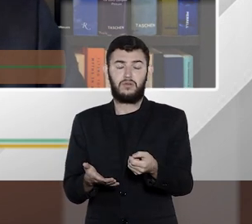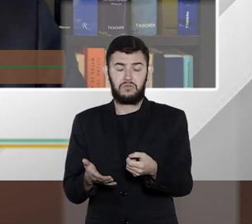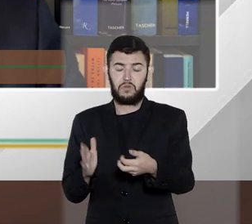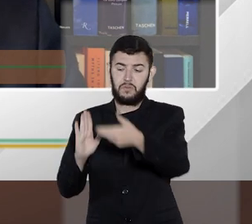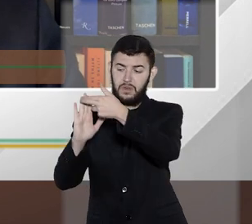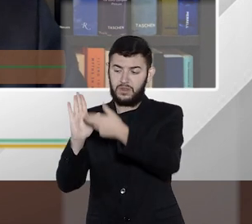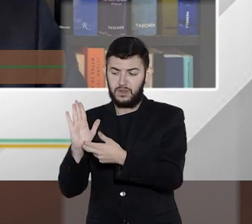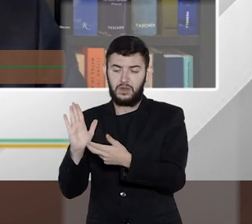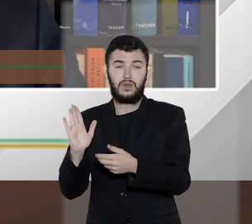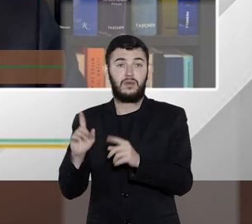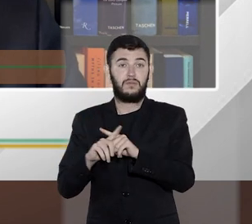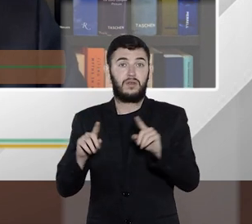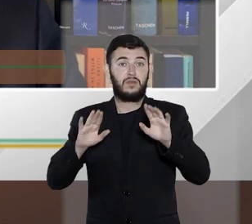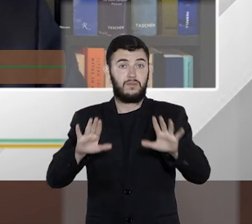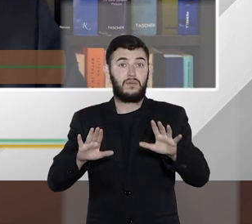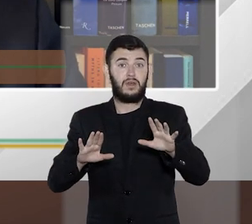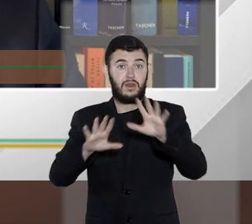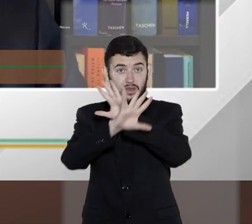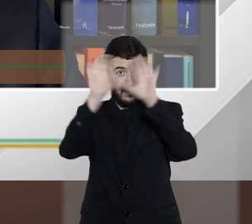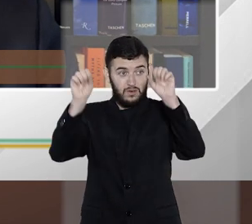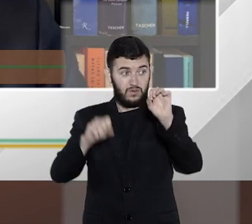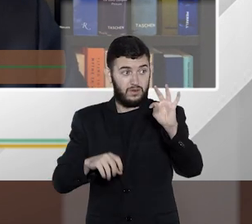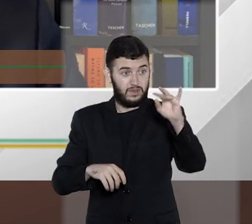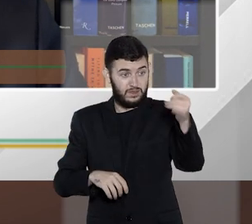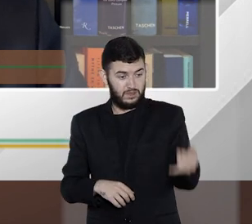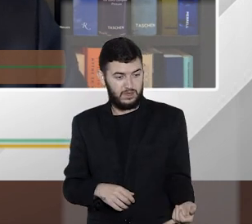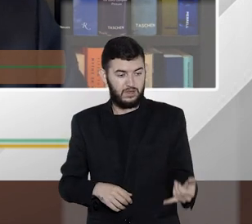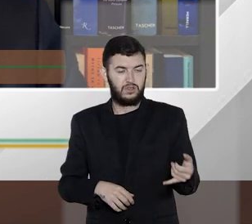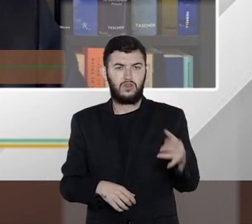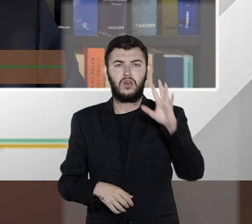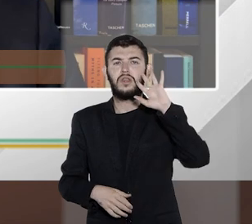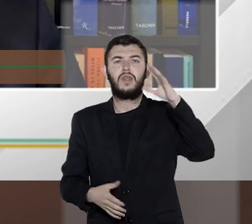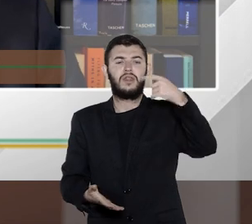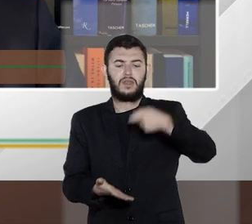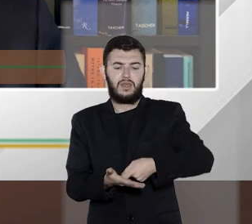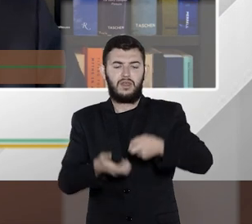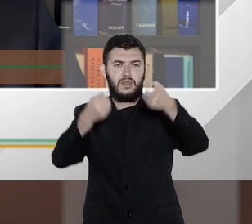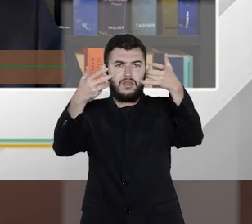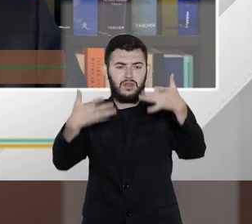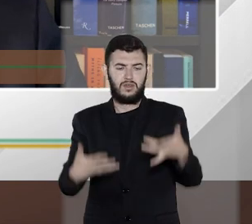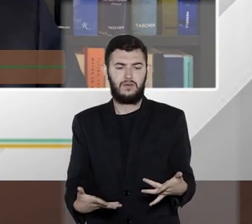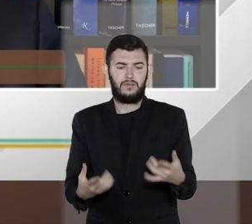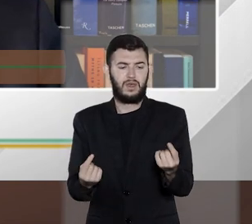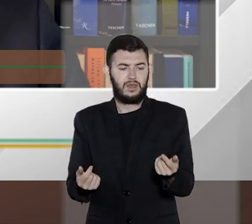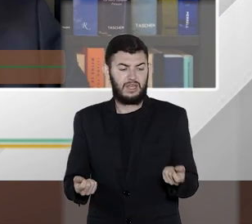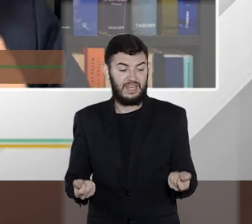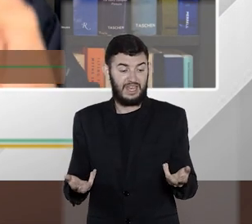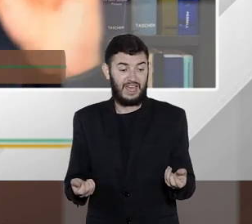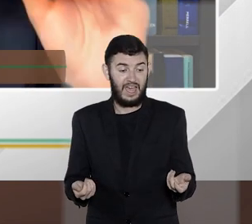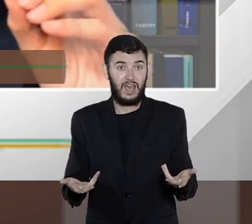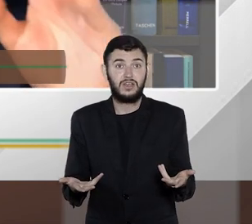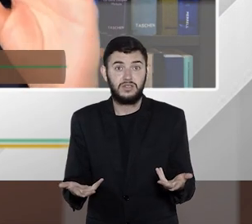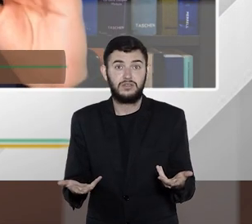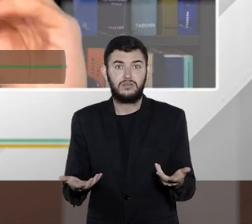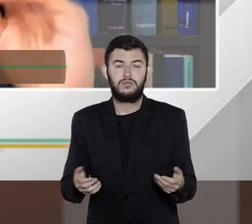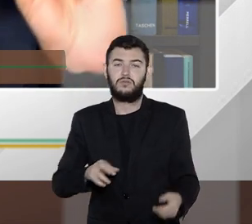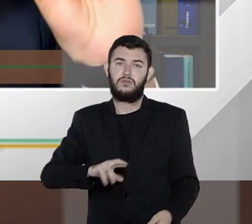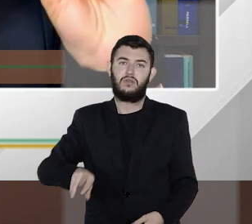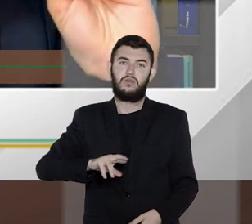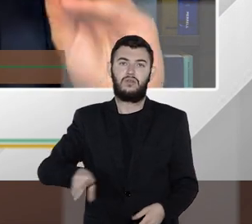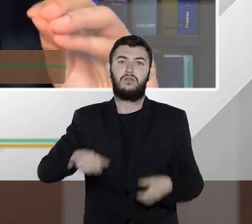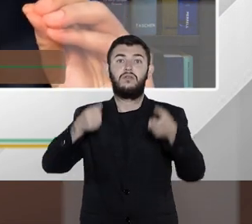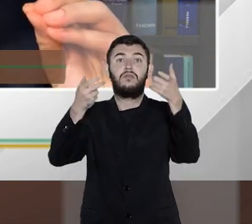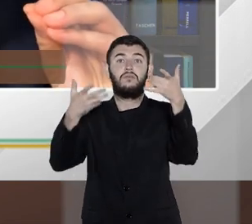que a decisão do STJ não fala especificamente sobre esses gastos, mas fala tão somente sobre